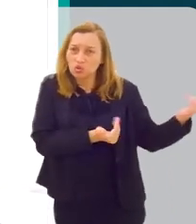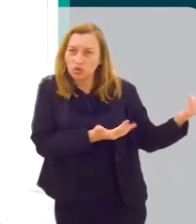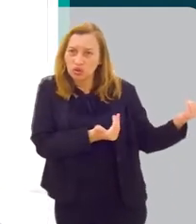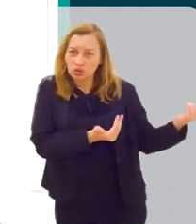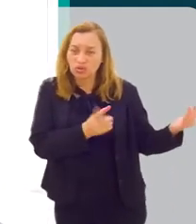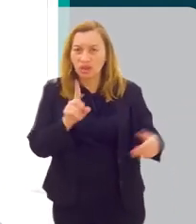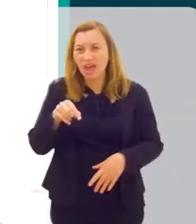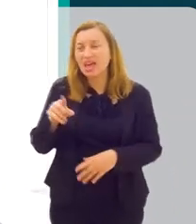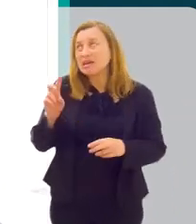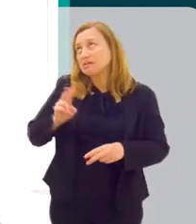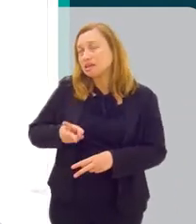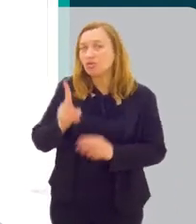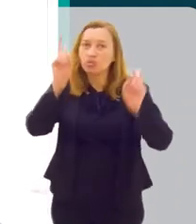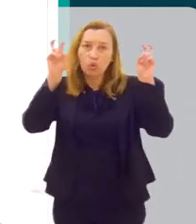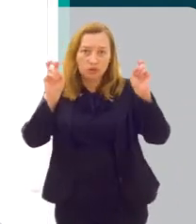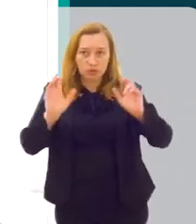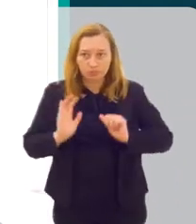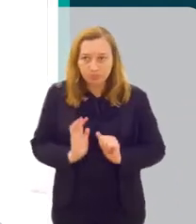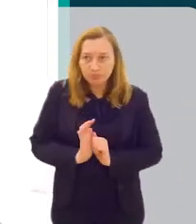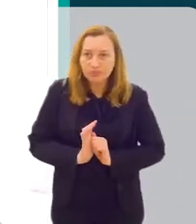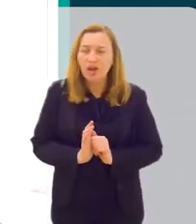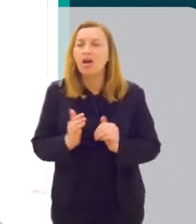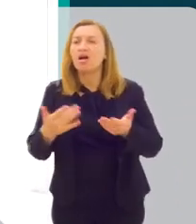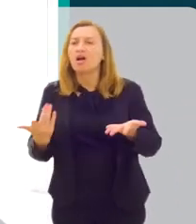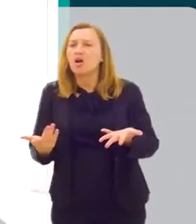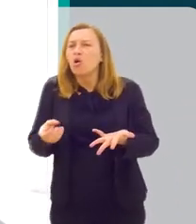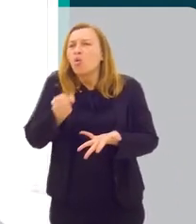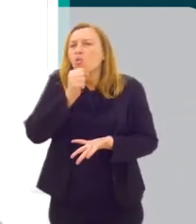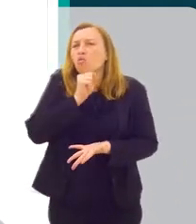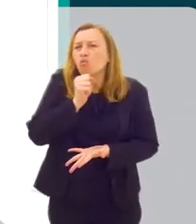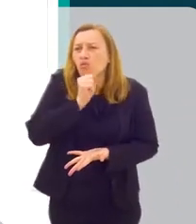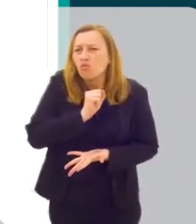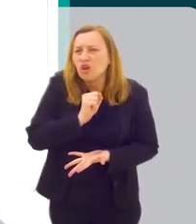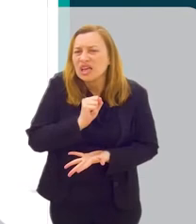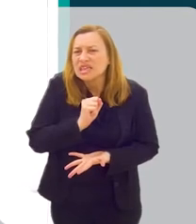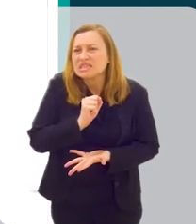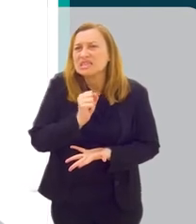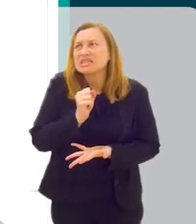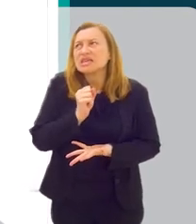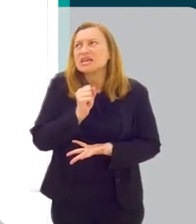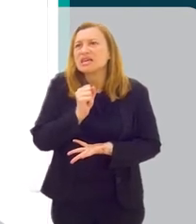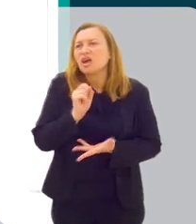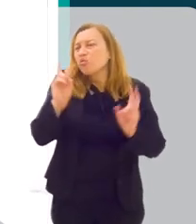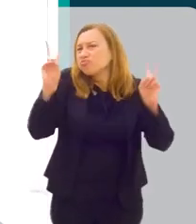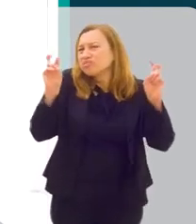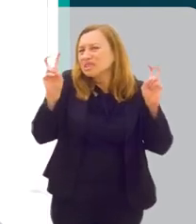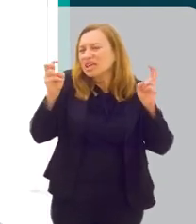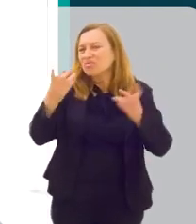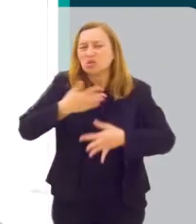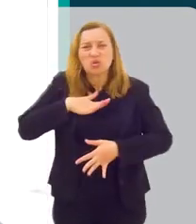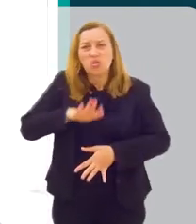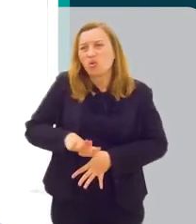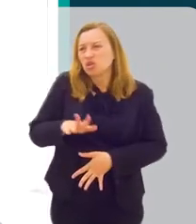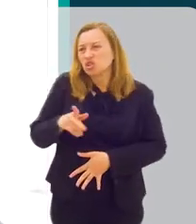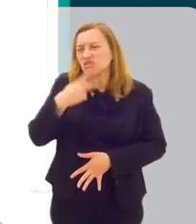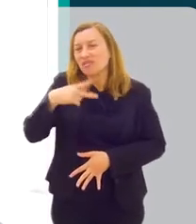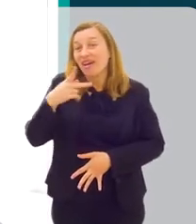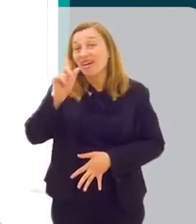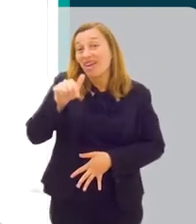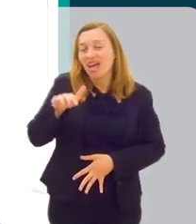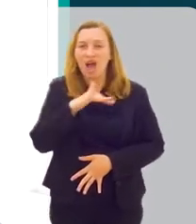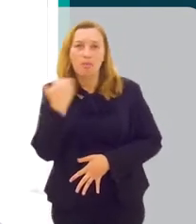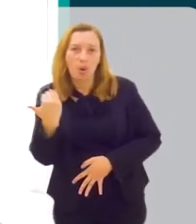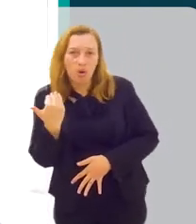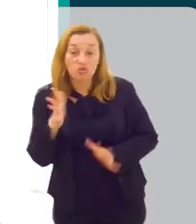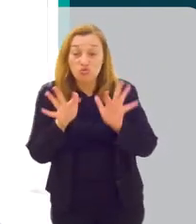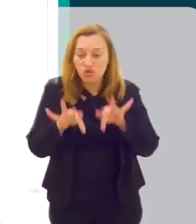Eu percebo que sempre foi uma questão. Até porque o envelhecer traz um tema que ninguém gosta de